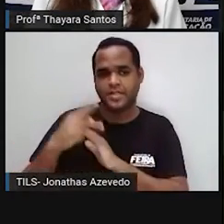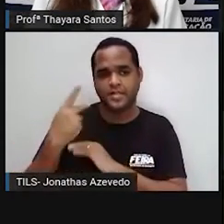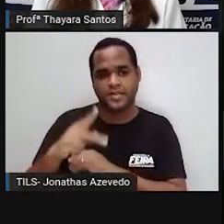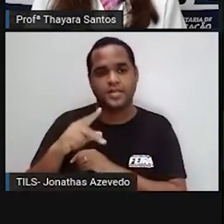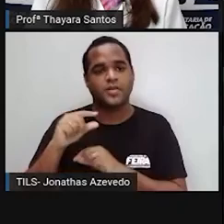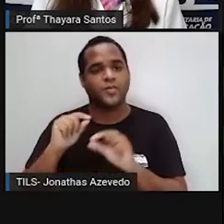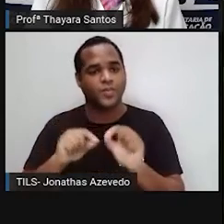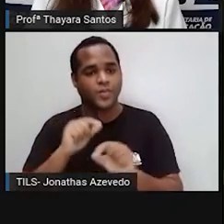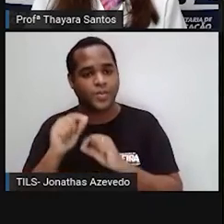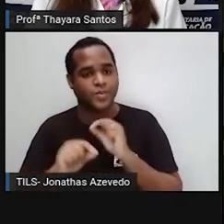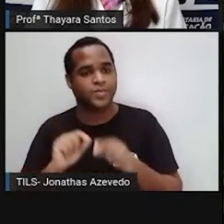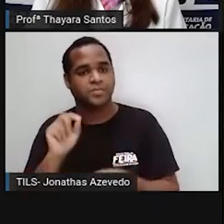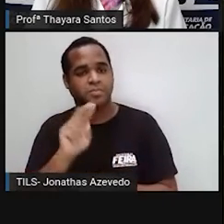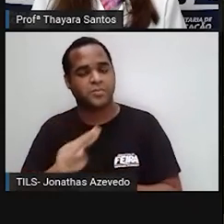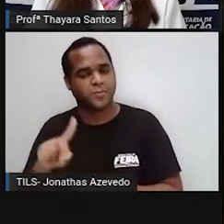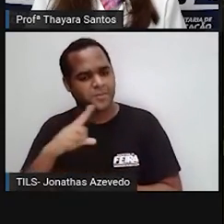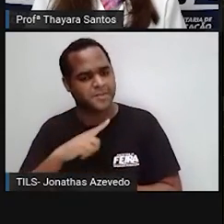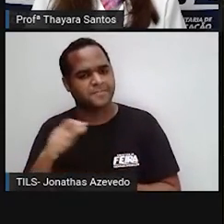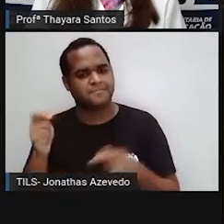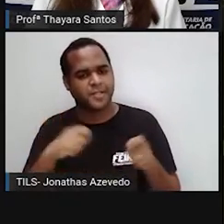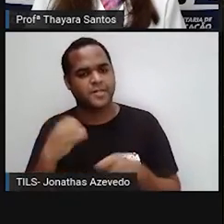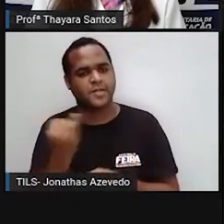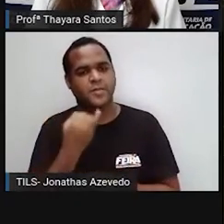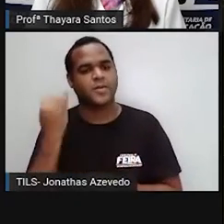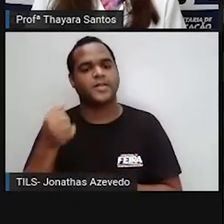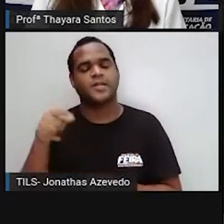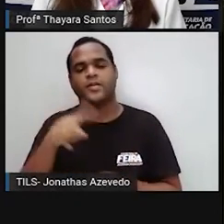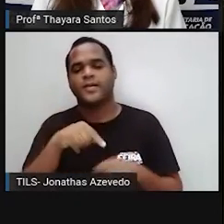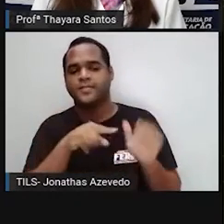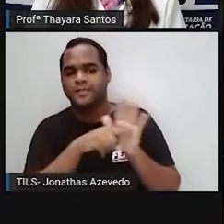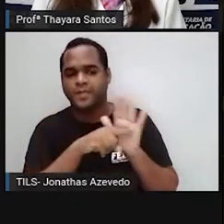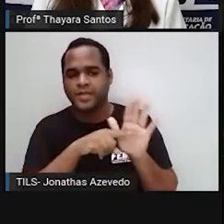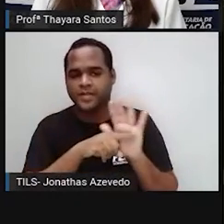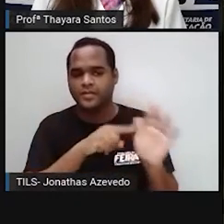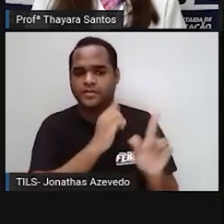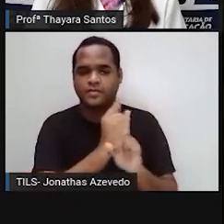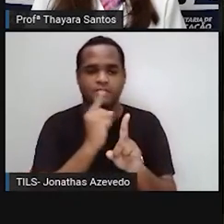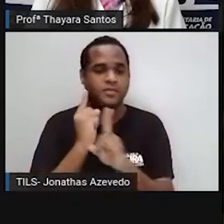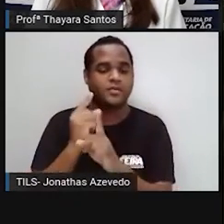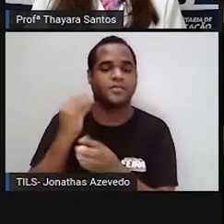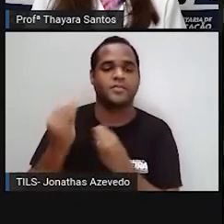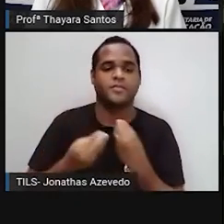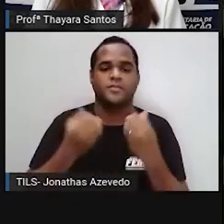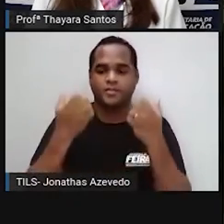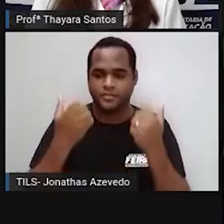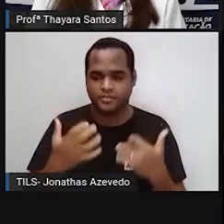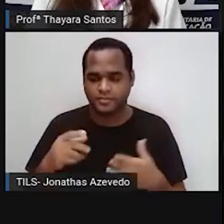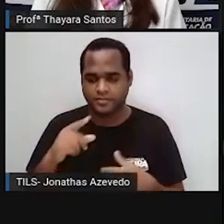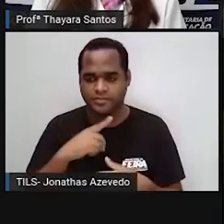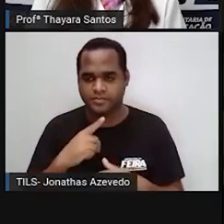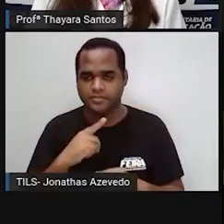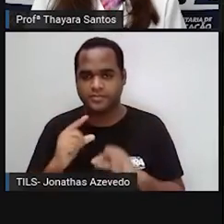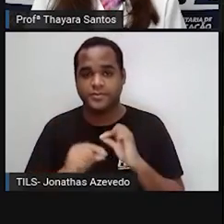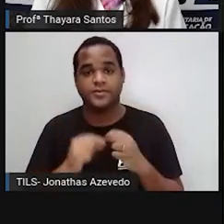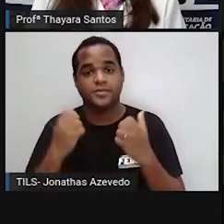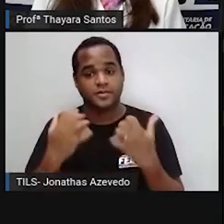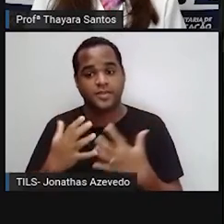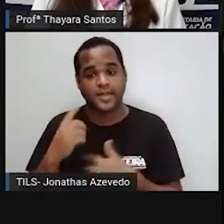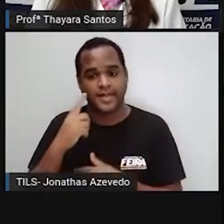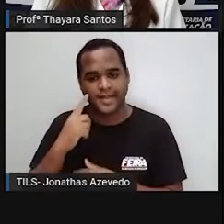consome. é importante a gente pesquisar sobre isso porque nós somos o motor